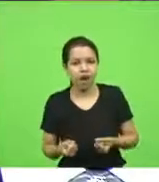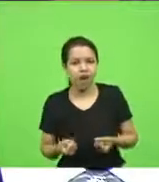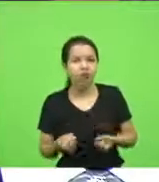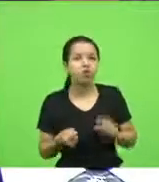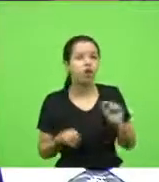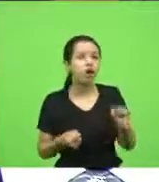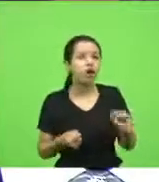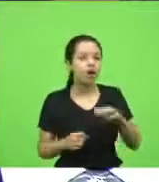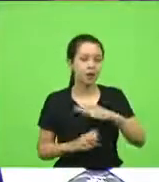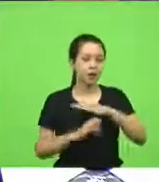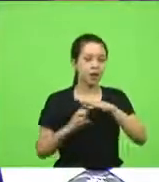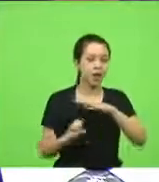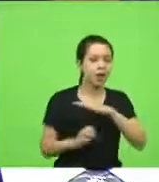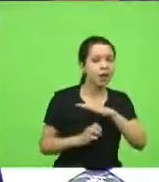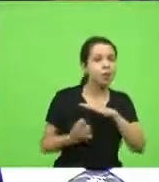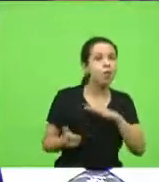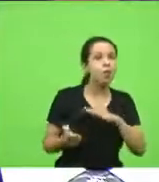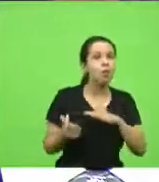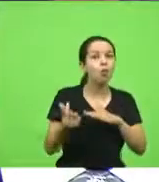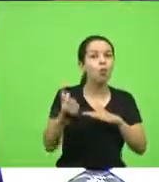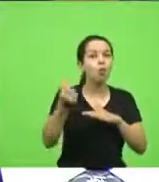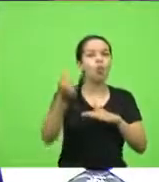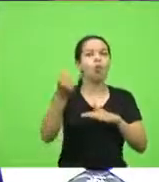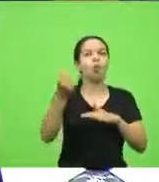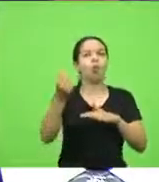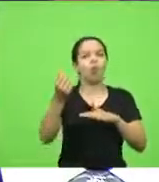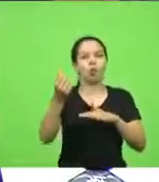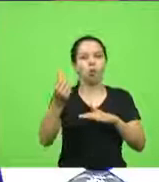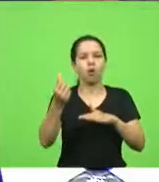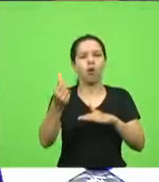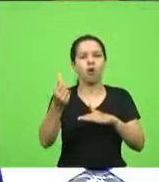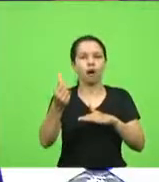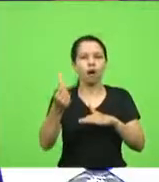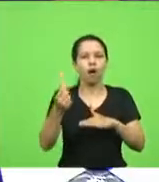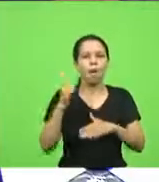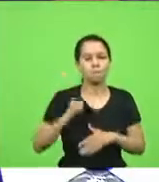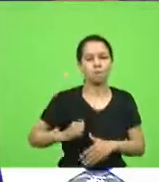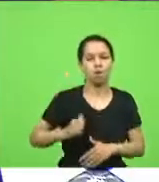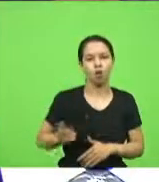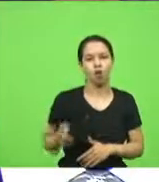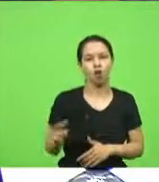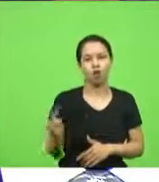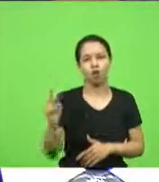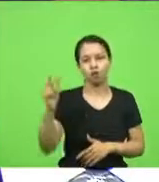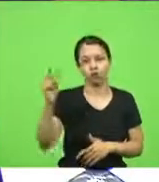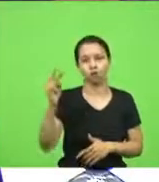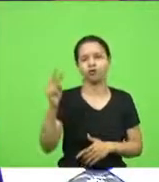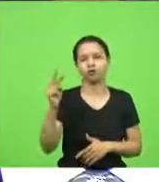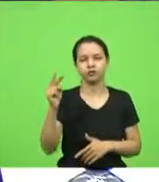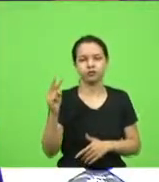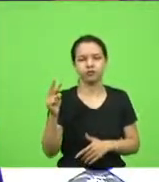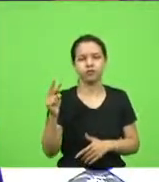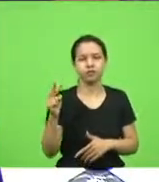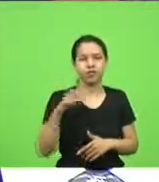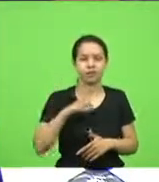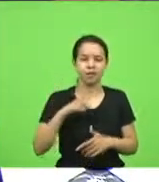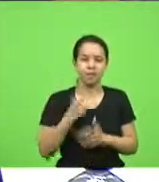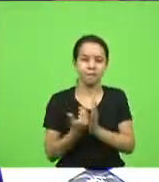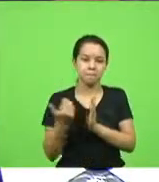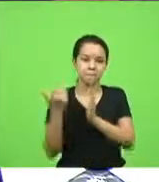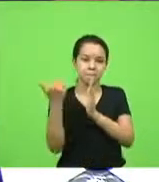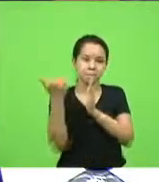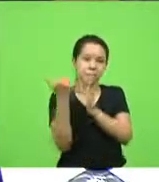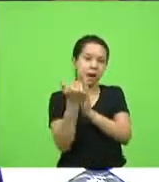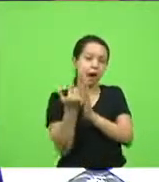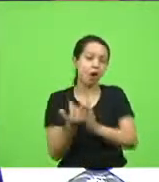acionista, a Bolsa de Valores, para que possa ter uma crescente na Bolsa de Valores, ter mais dividendos, ter mais